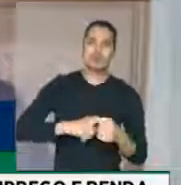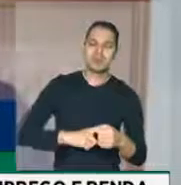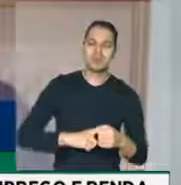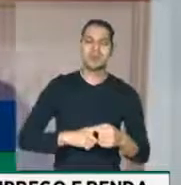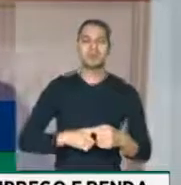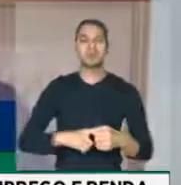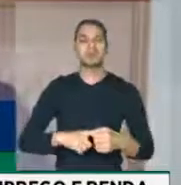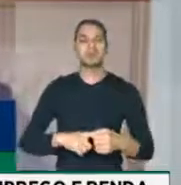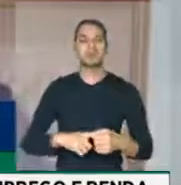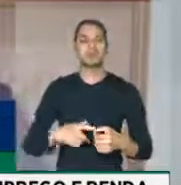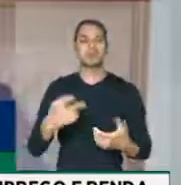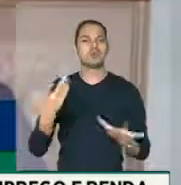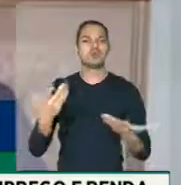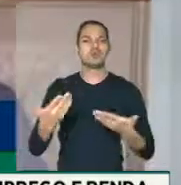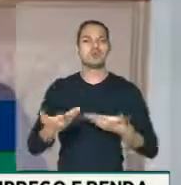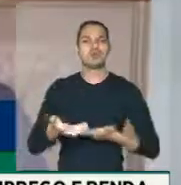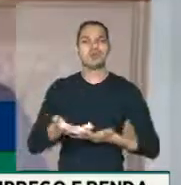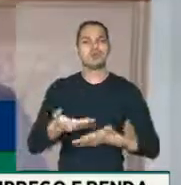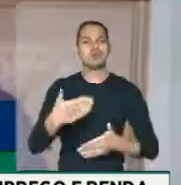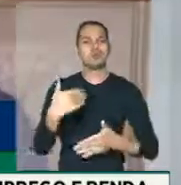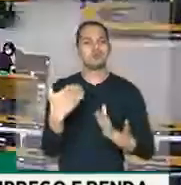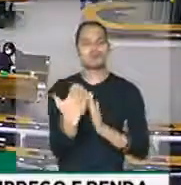normal assim que passar essa pandemia. Muito obrigado.